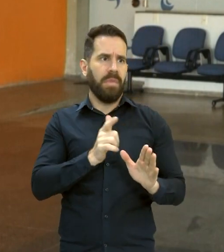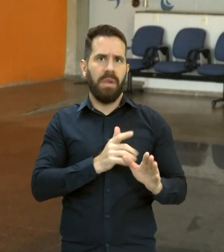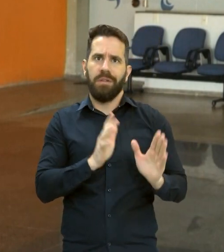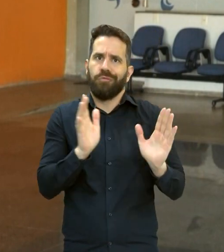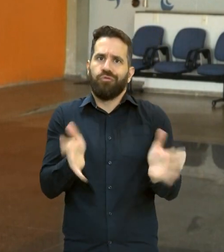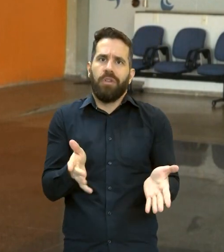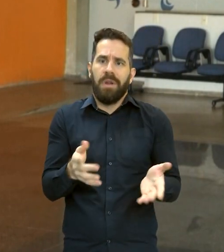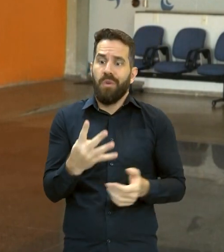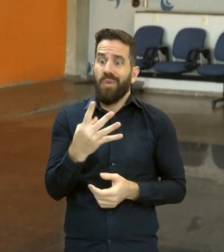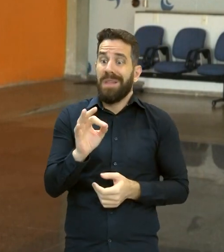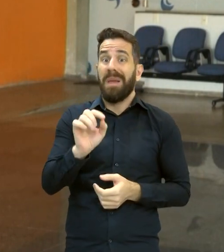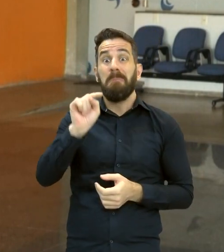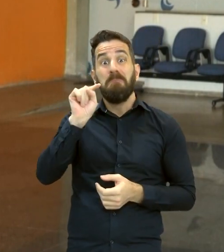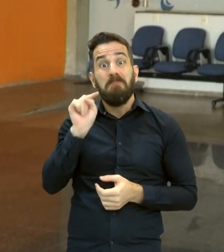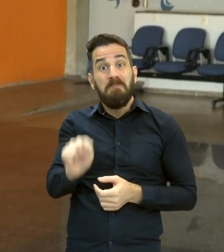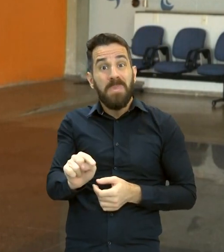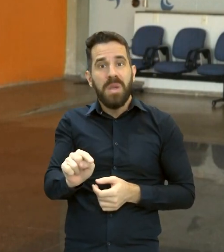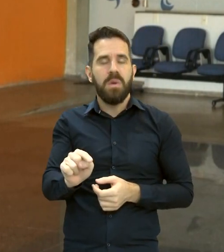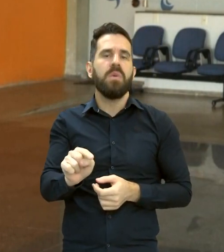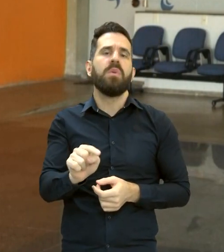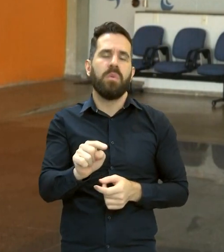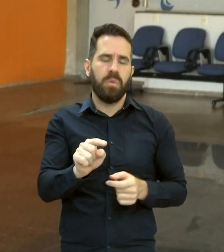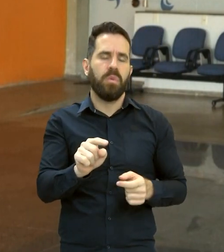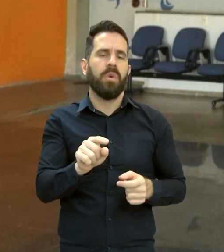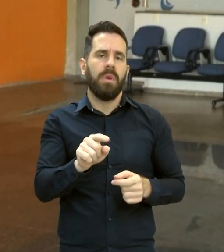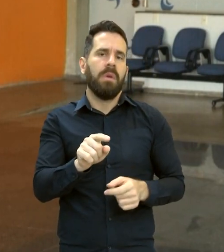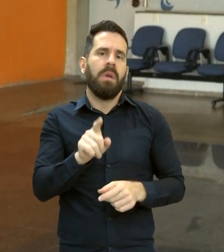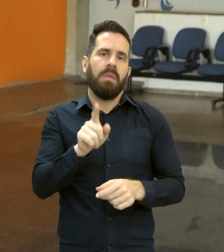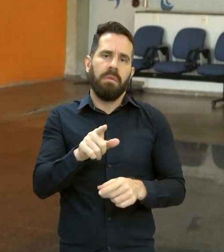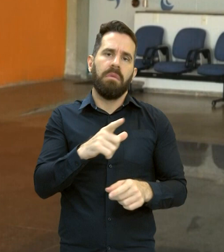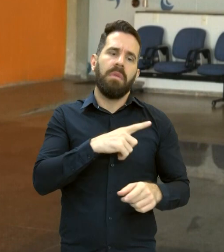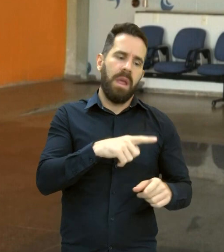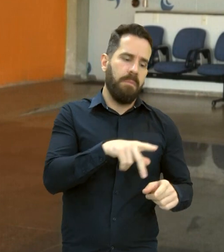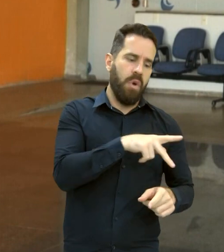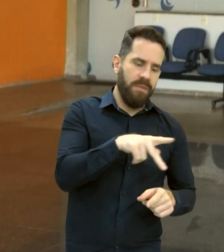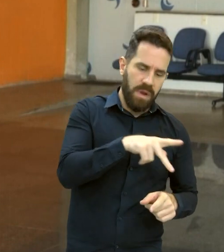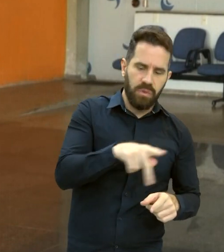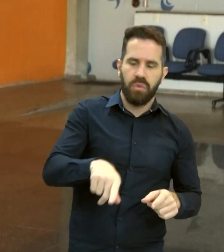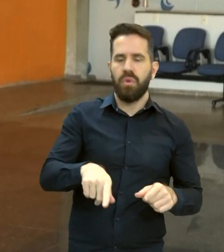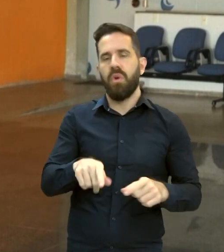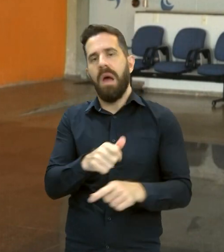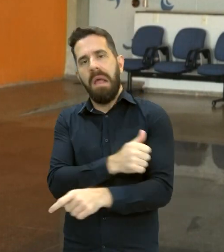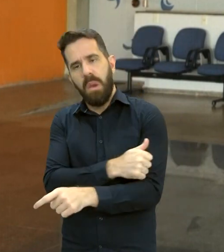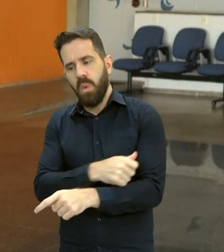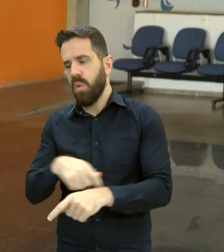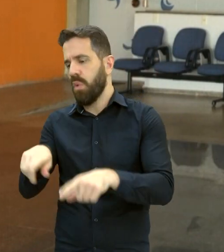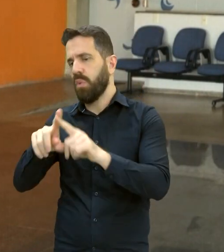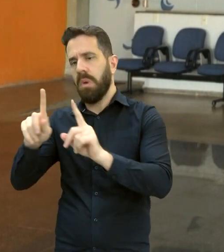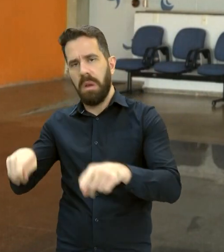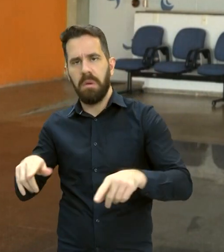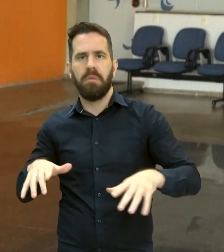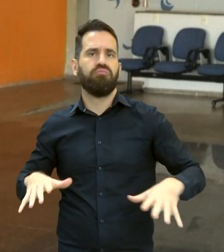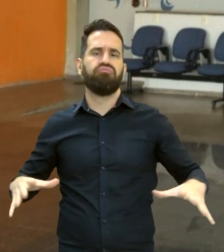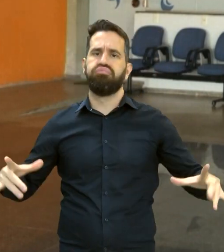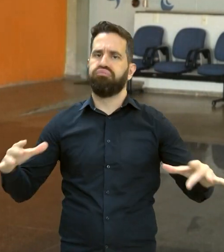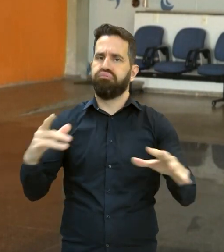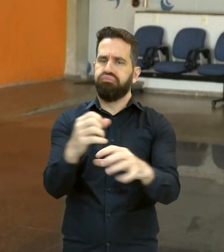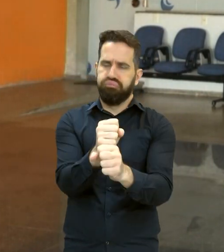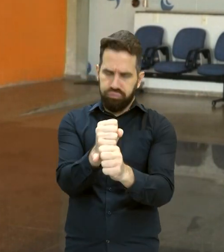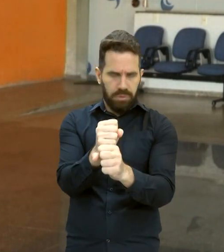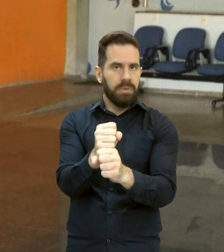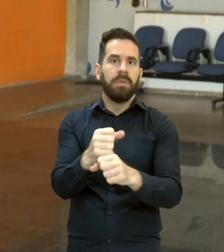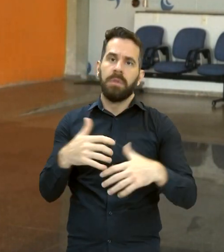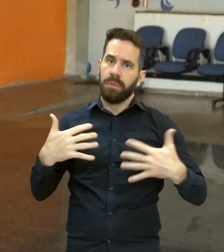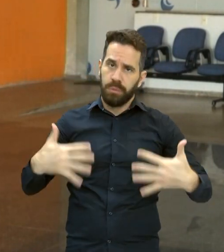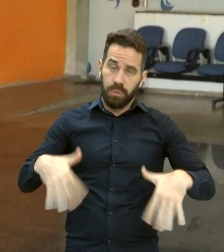servidores, docentes e discentes, uma cidade desse tamanho, contém. E, sem essa